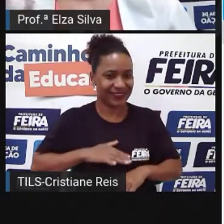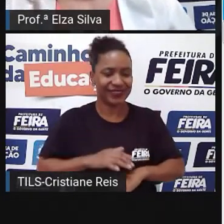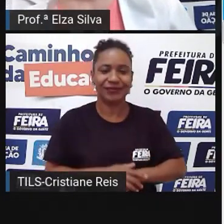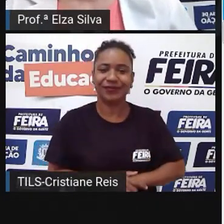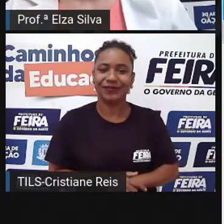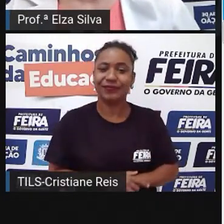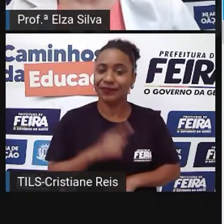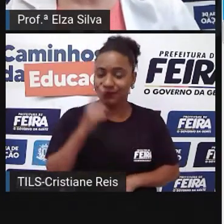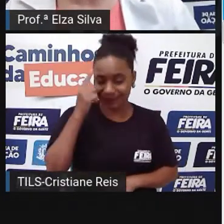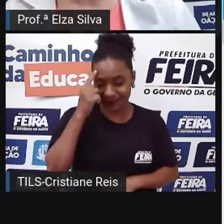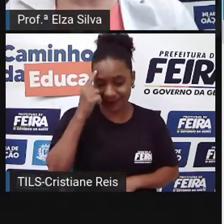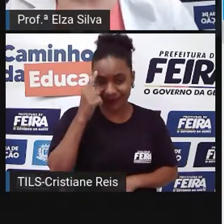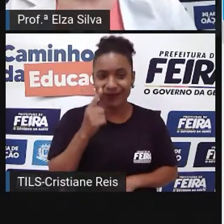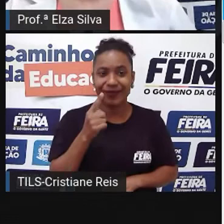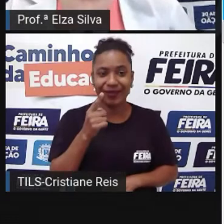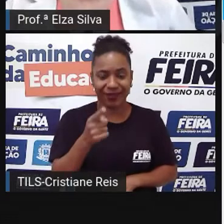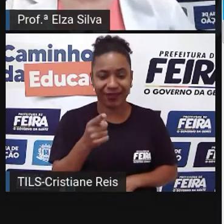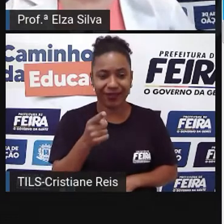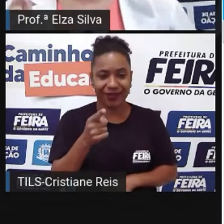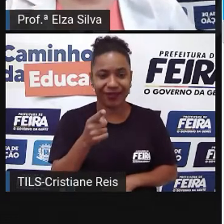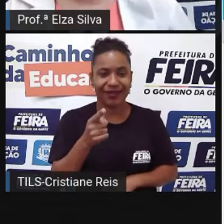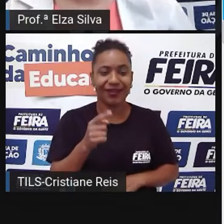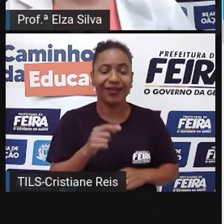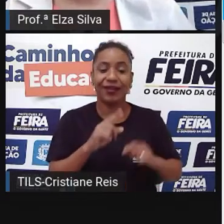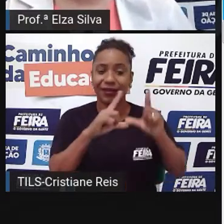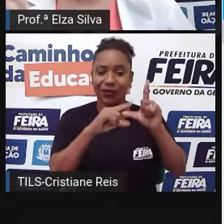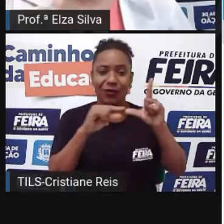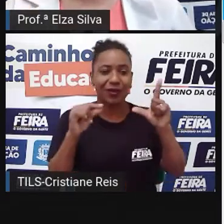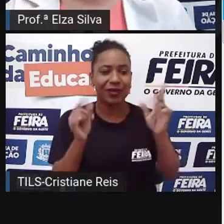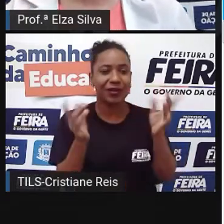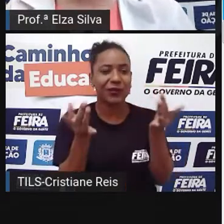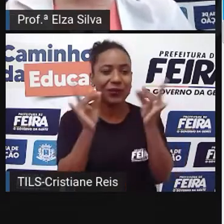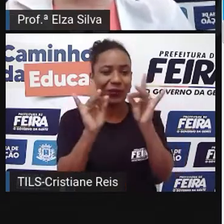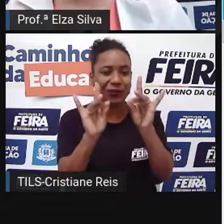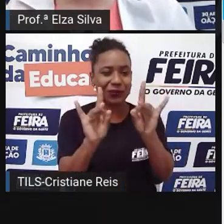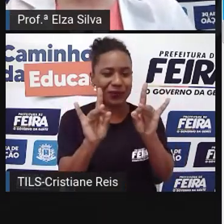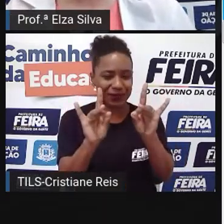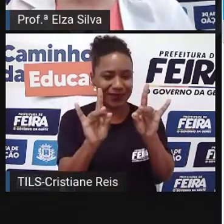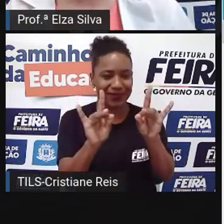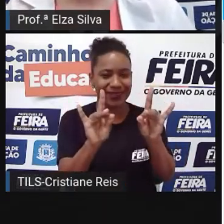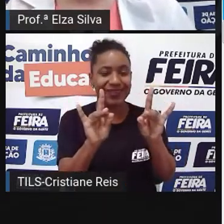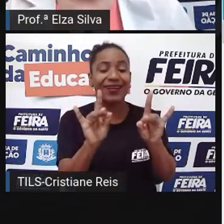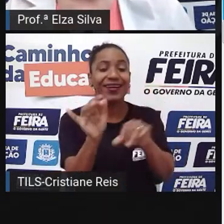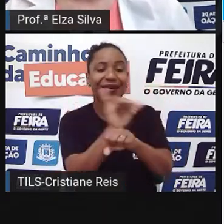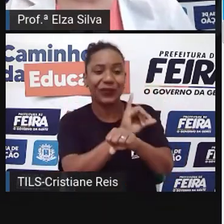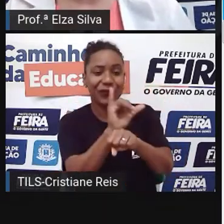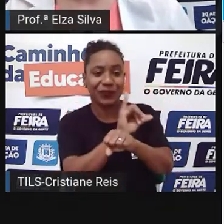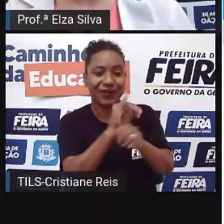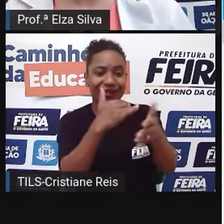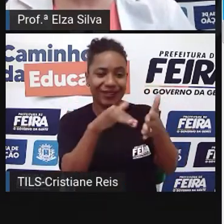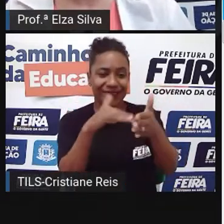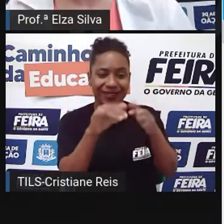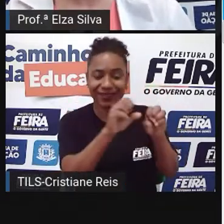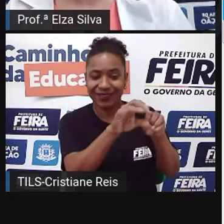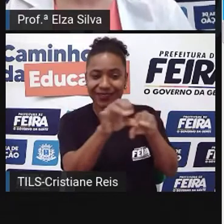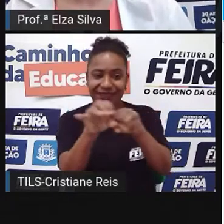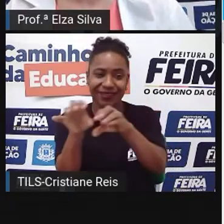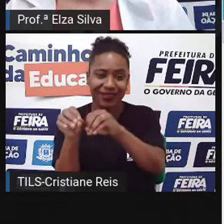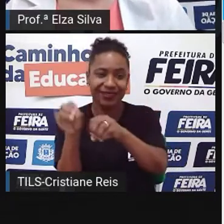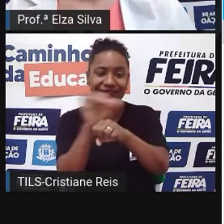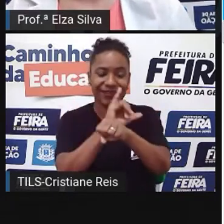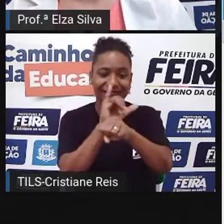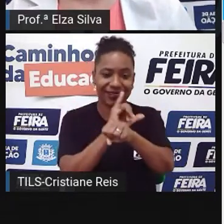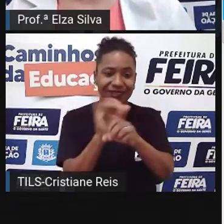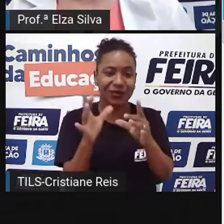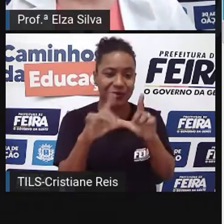Lembrando que essa atividade O link dela Está disponível Lá no canal do YouTube No canal da Seduc É claro